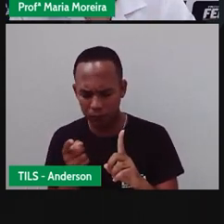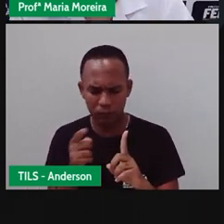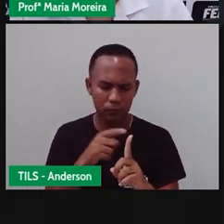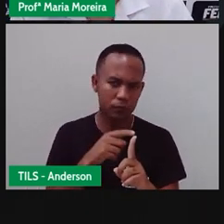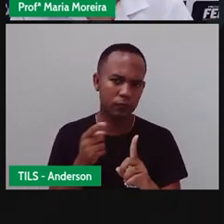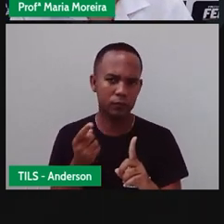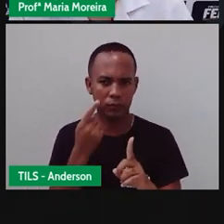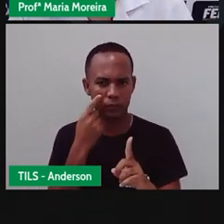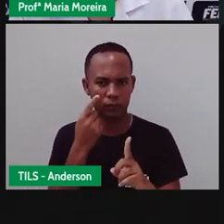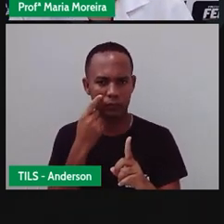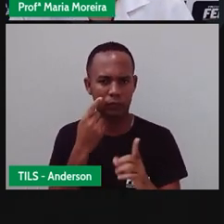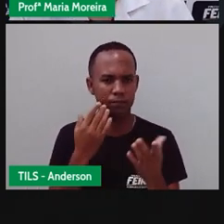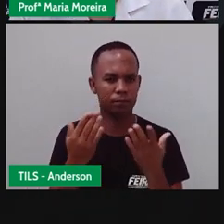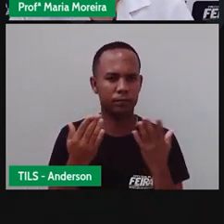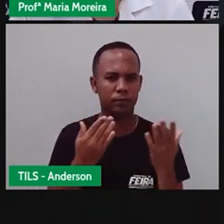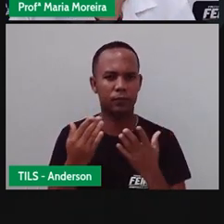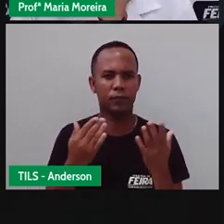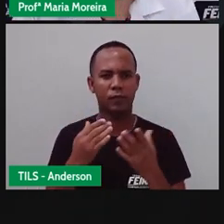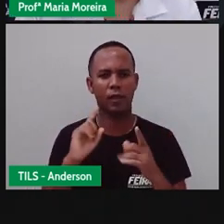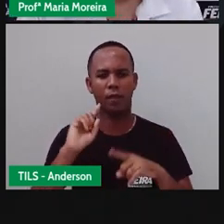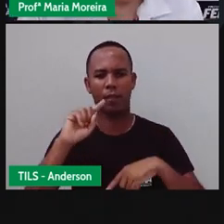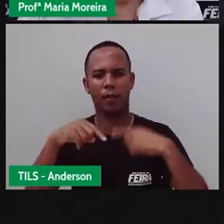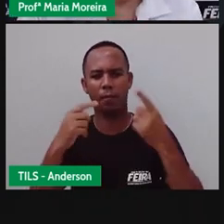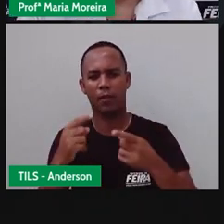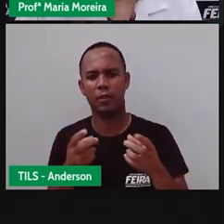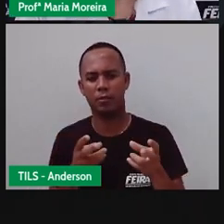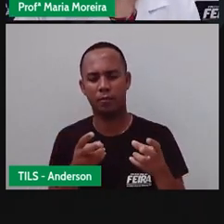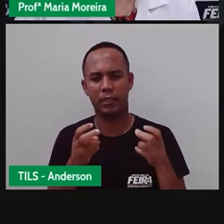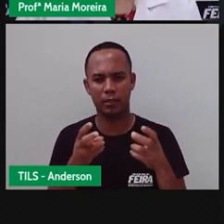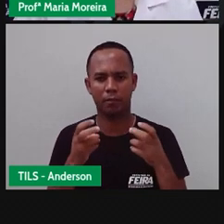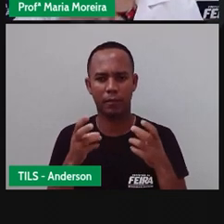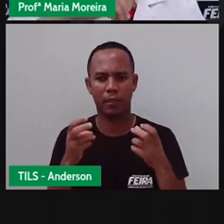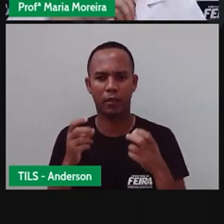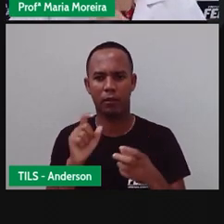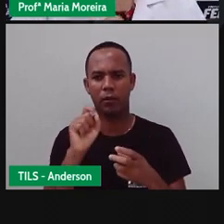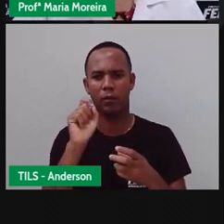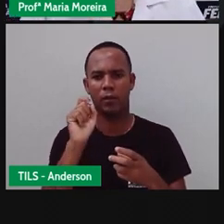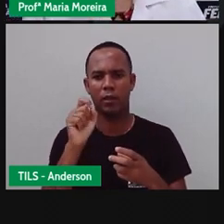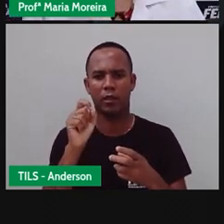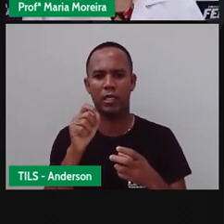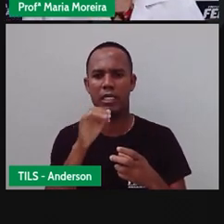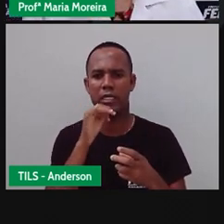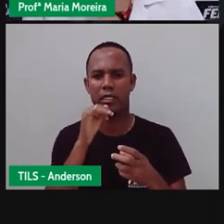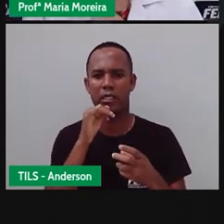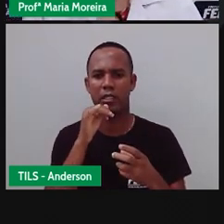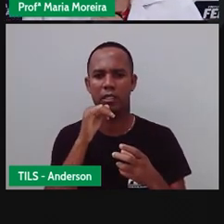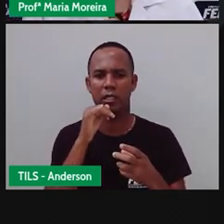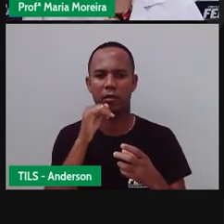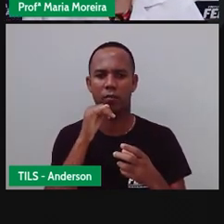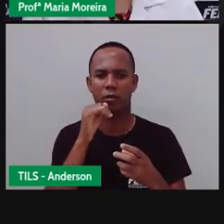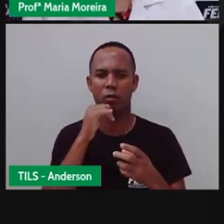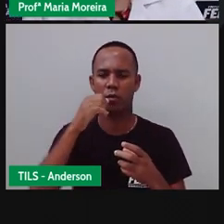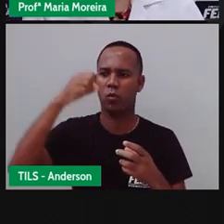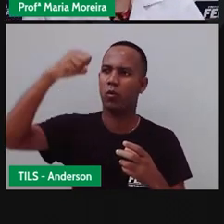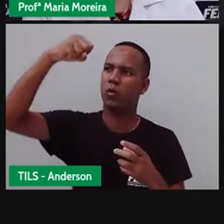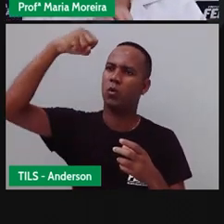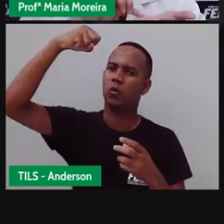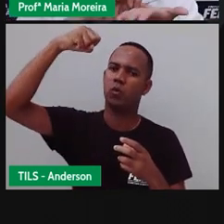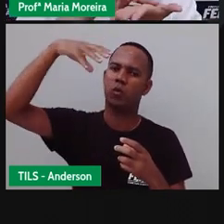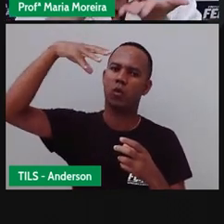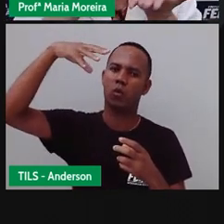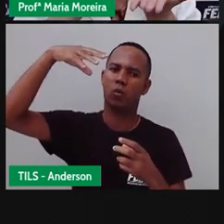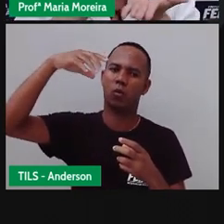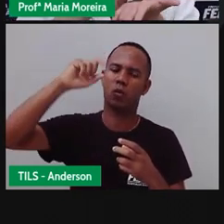acordo com a própria sombra. Em seguida, ele percebeu, né? Que essa sombra que o Sol fazia, ele